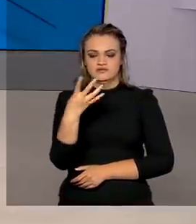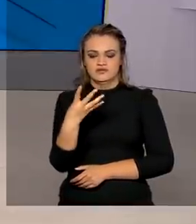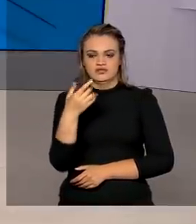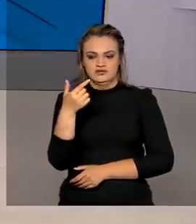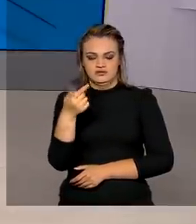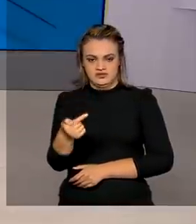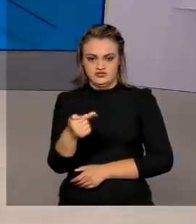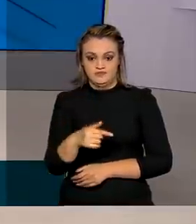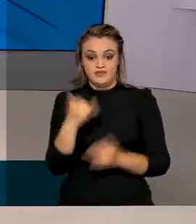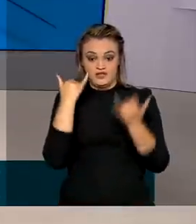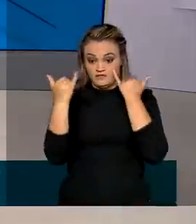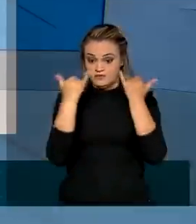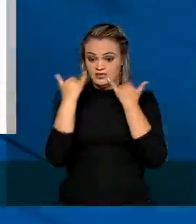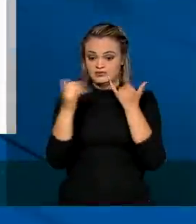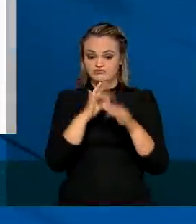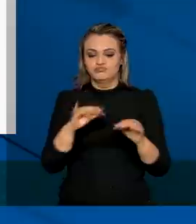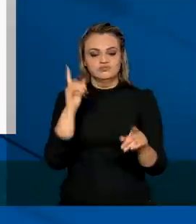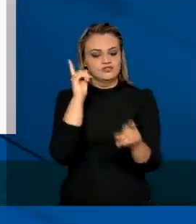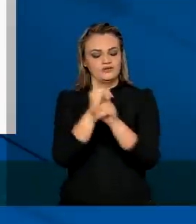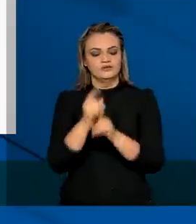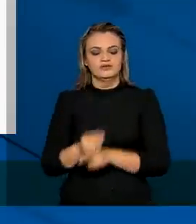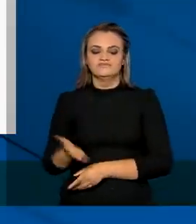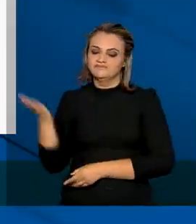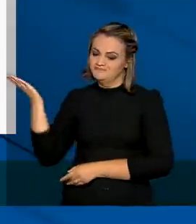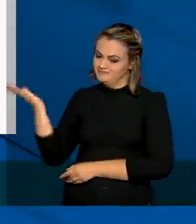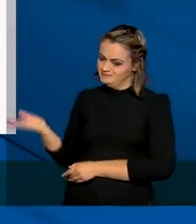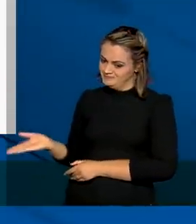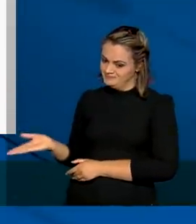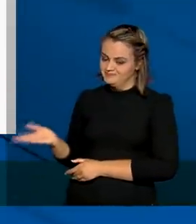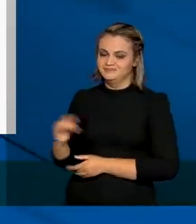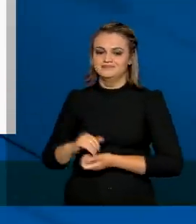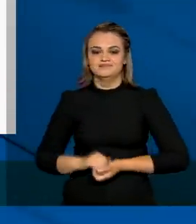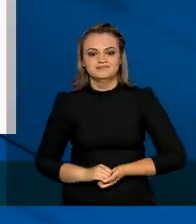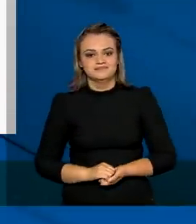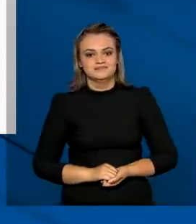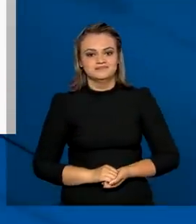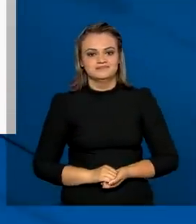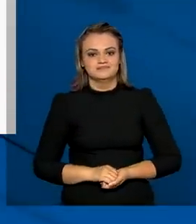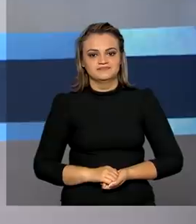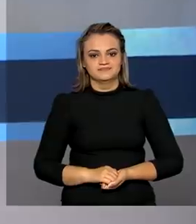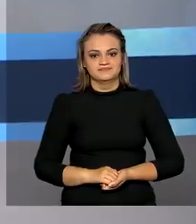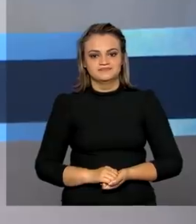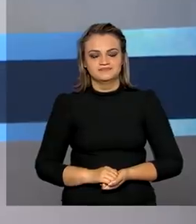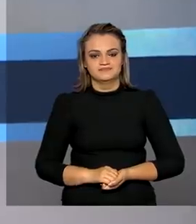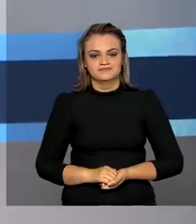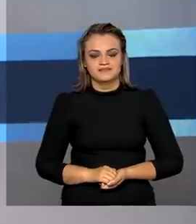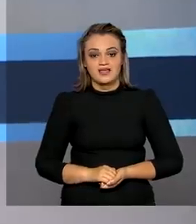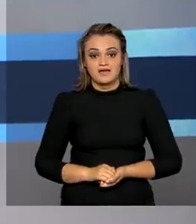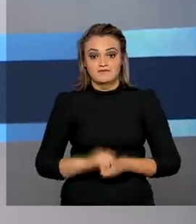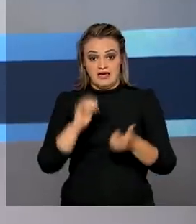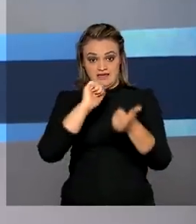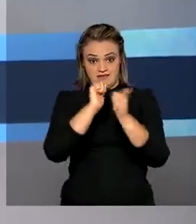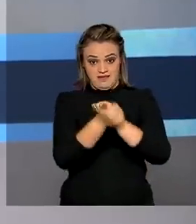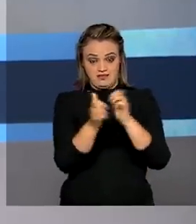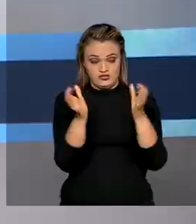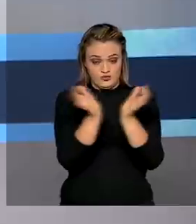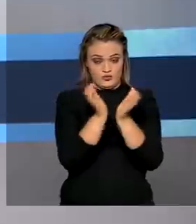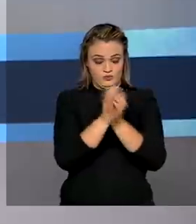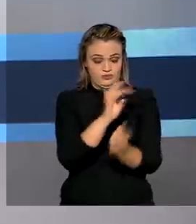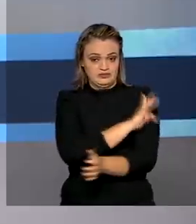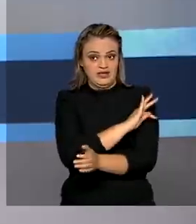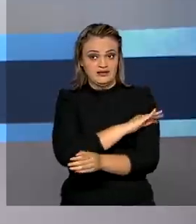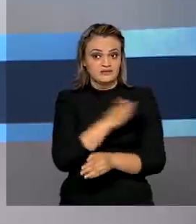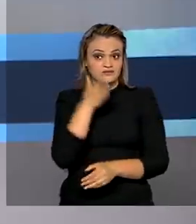Todas as informações você pode encontrar no site localiza.sus. E os atletas e comissões técnicas que vão